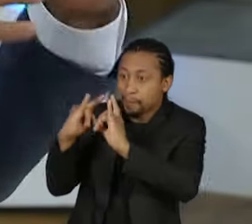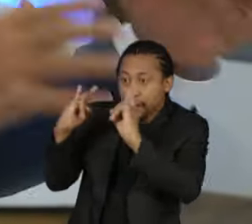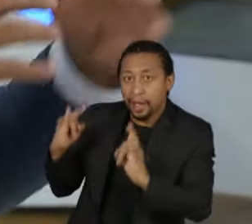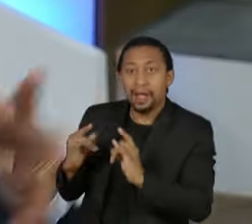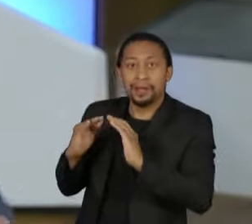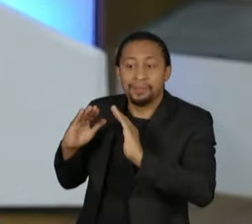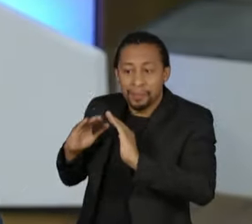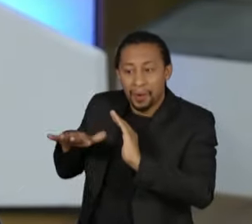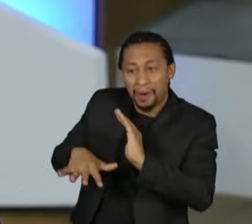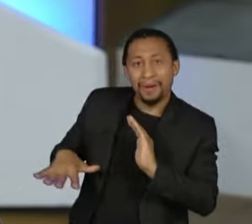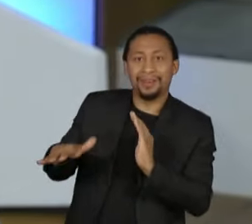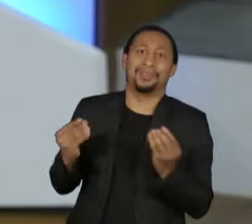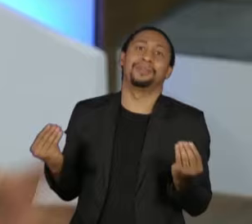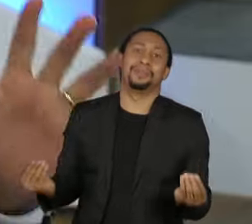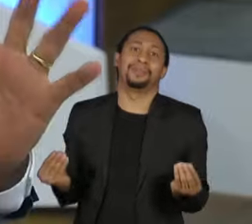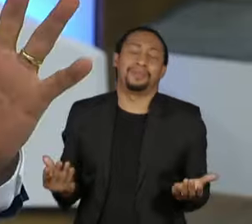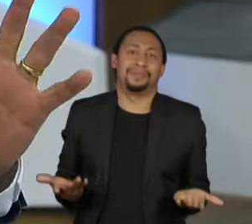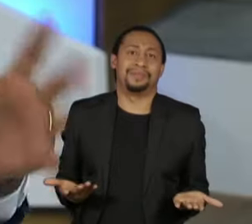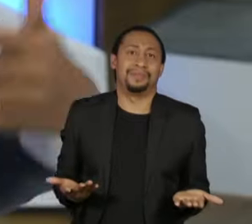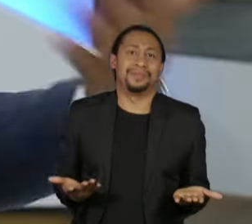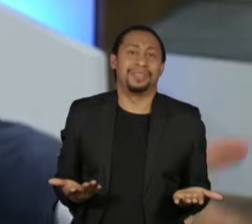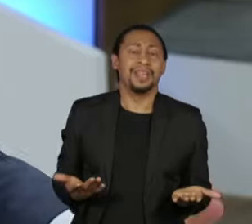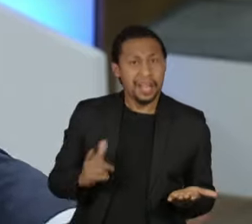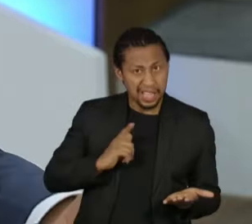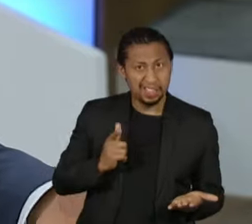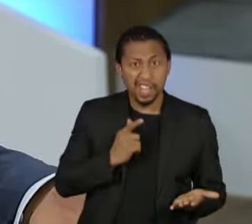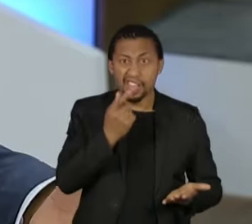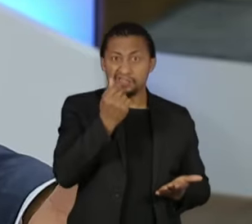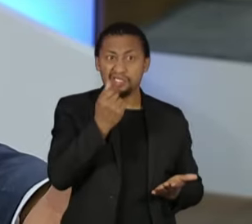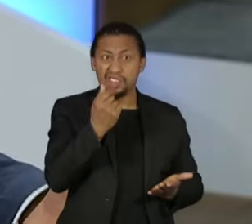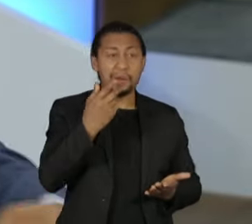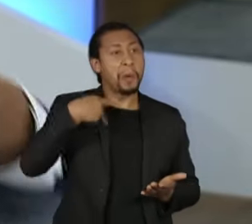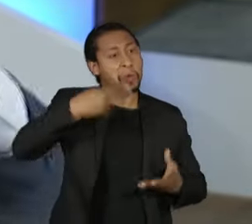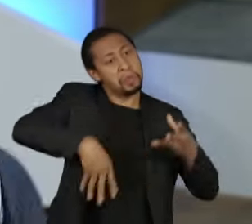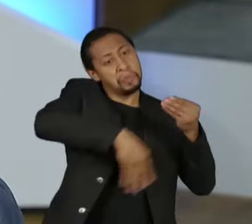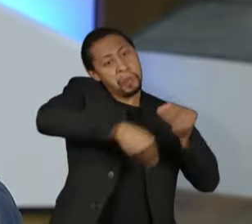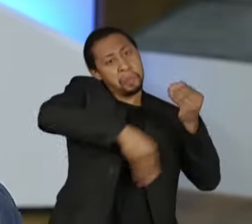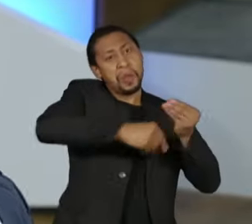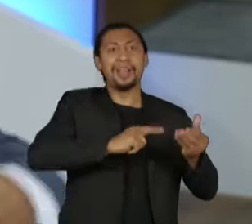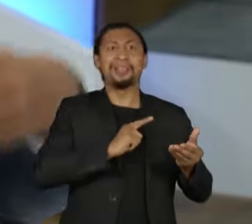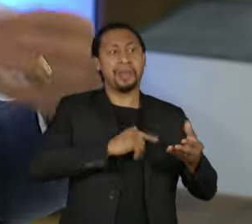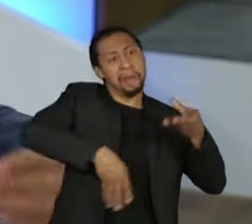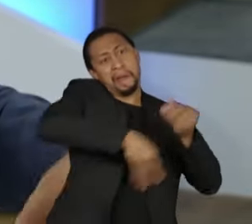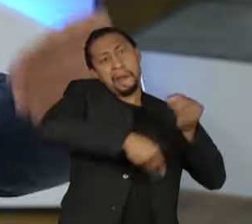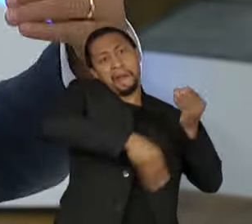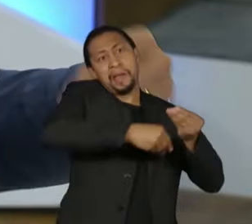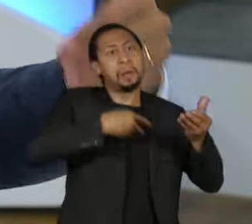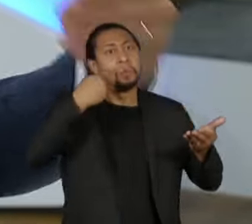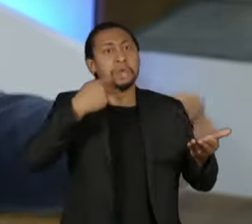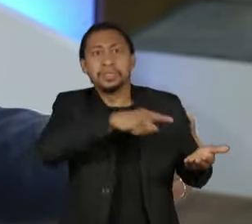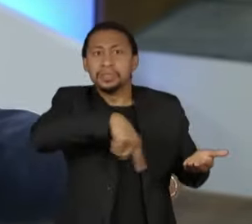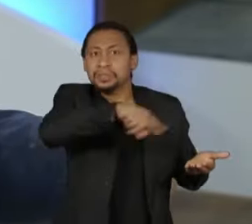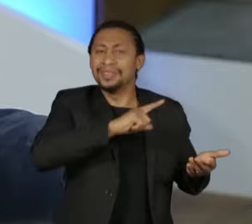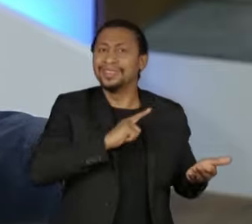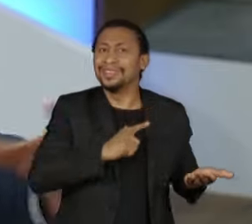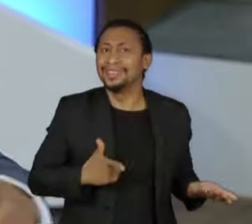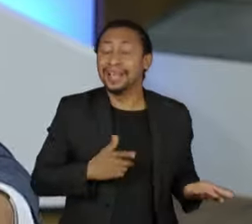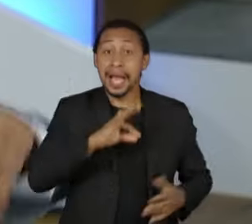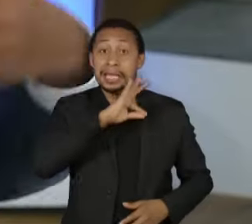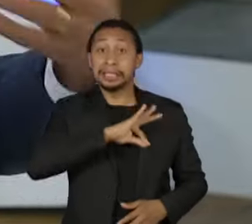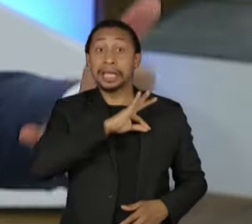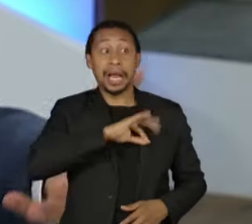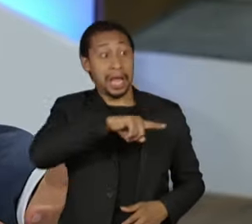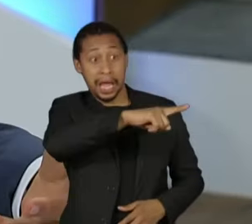ano para os fundos constitucionais? E ninguém diz nada. E é bom que tenha. Como é que tem dinheiro extra-teto todo ano?